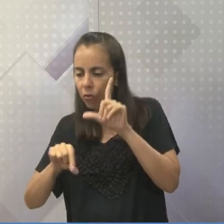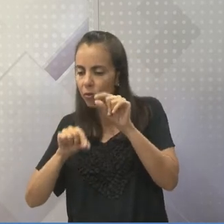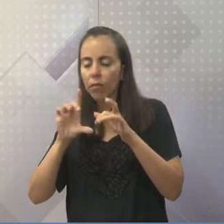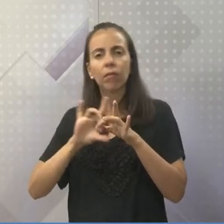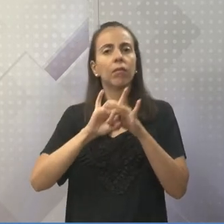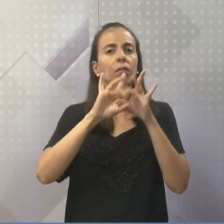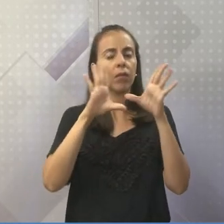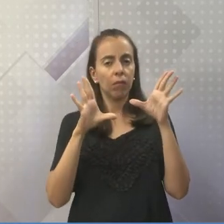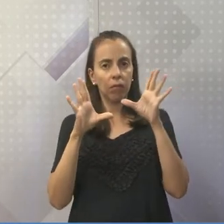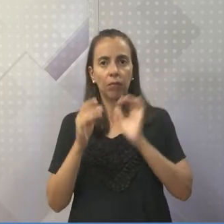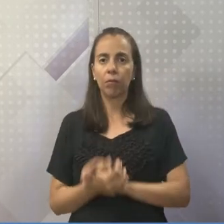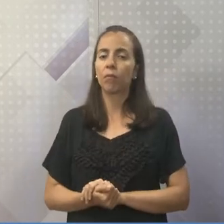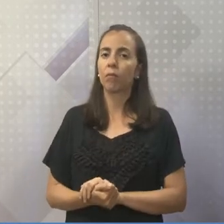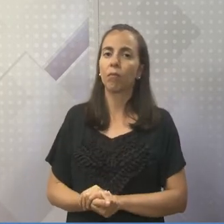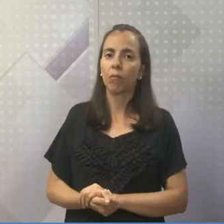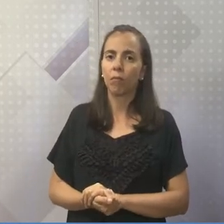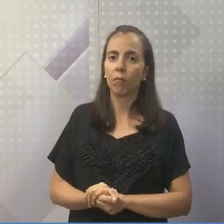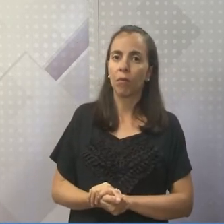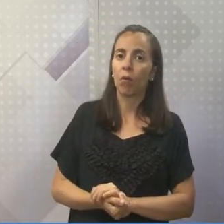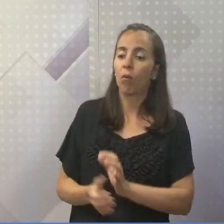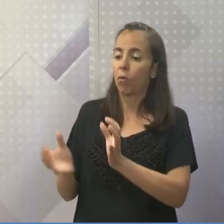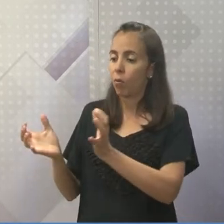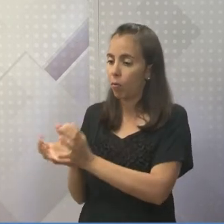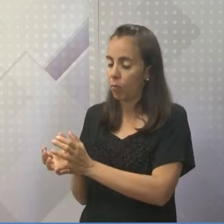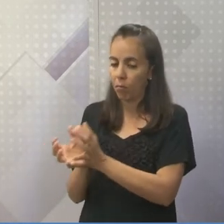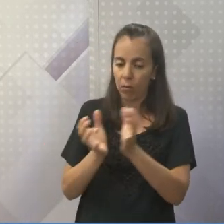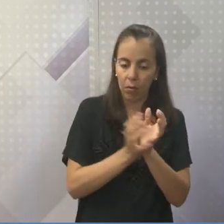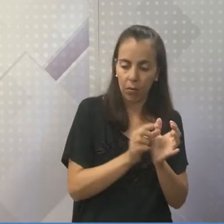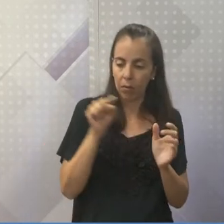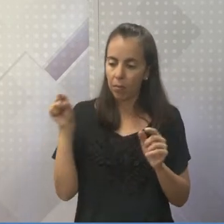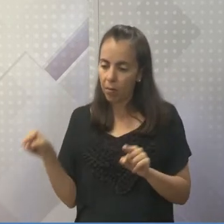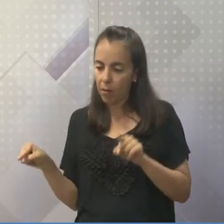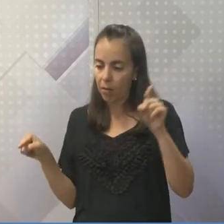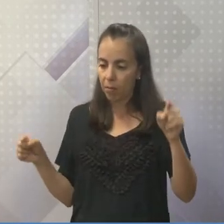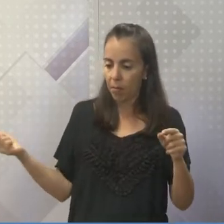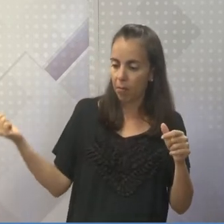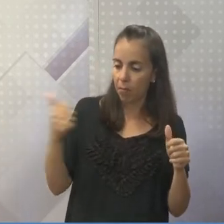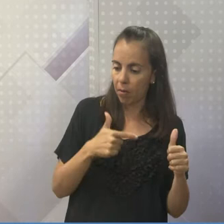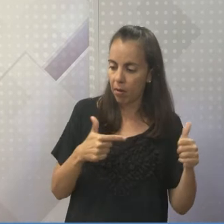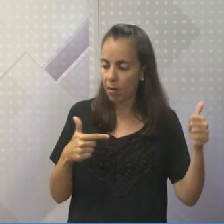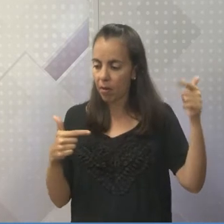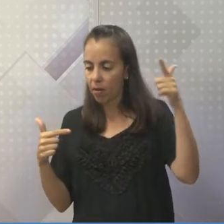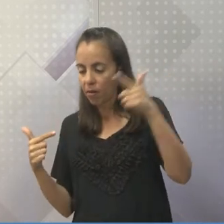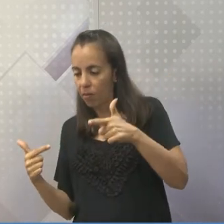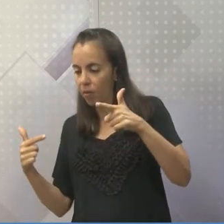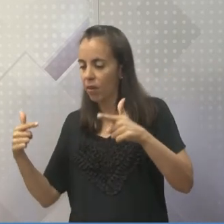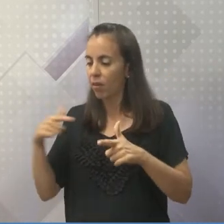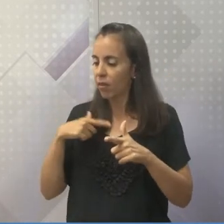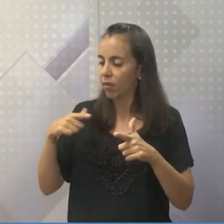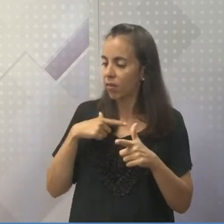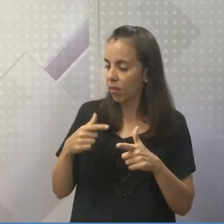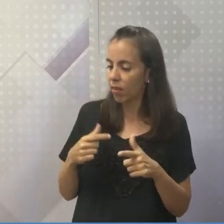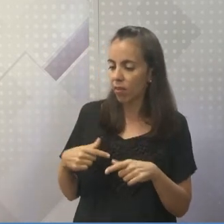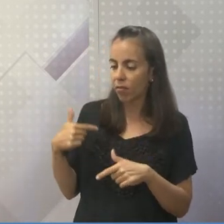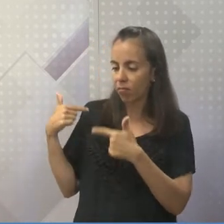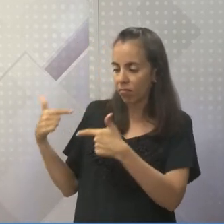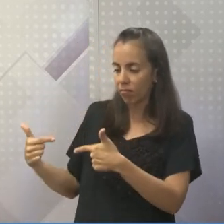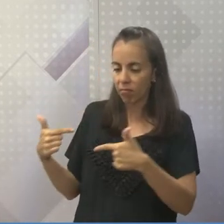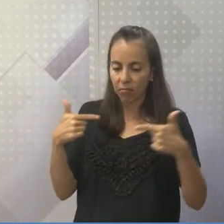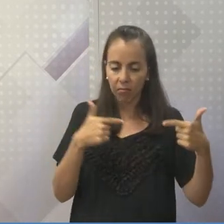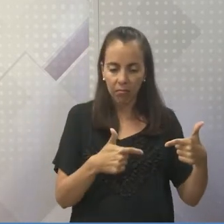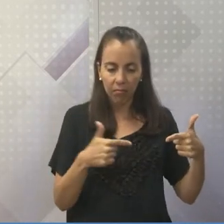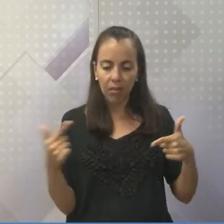grupo A ou B vai ser mais beneficiado por sua religião. Todos são iguais.